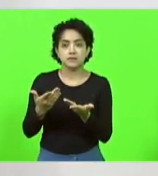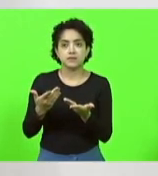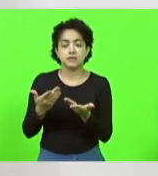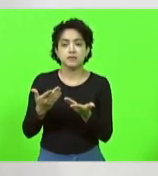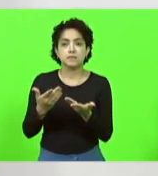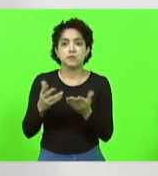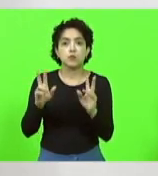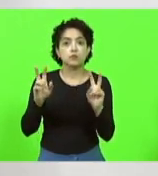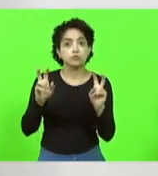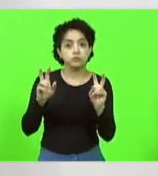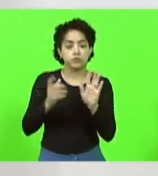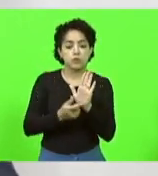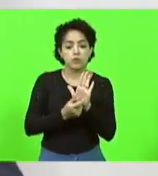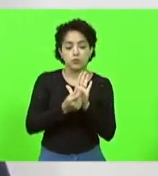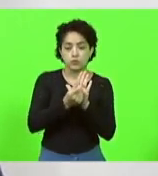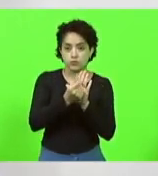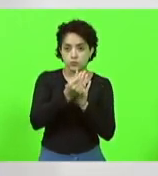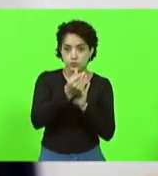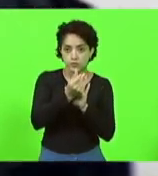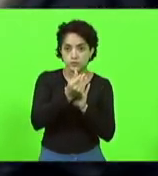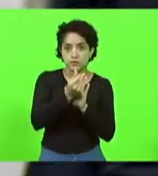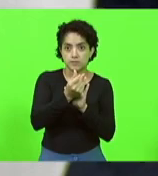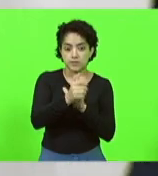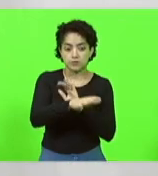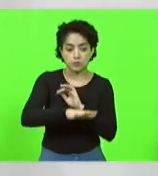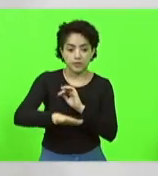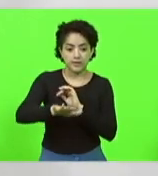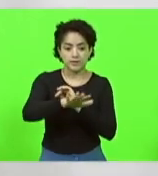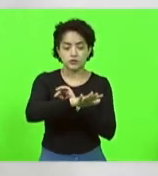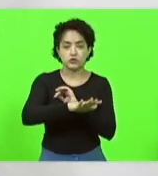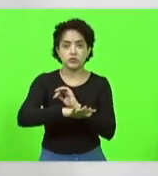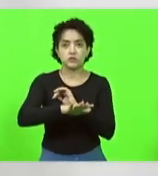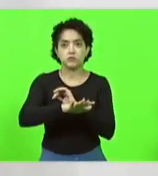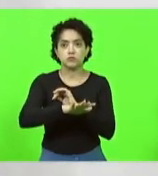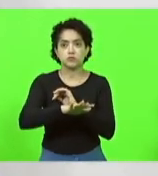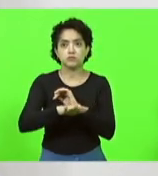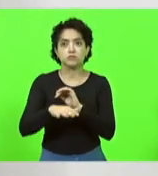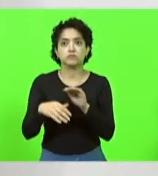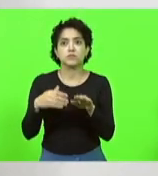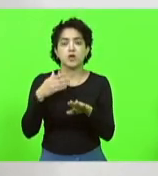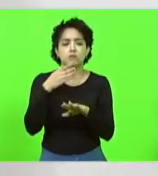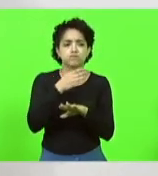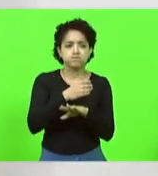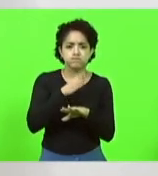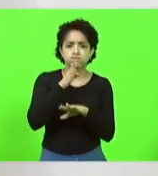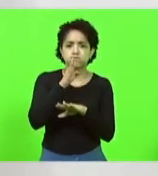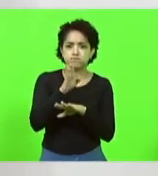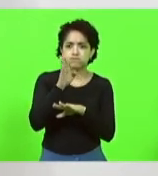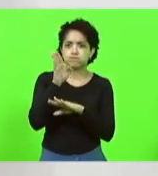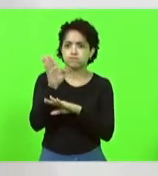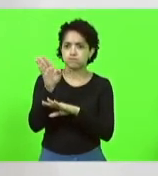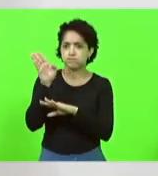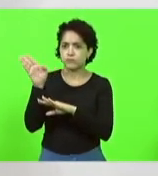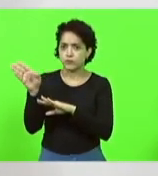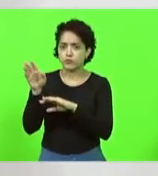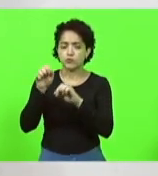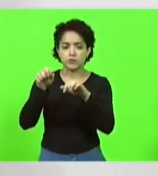orçamento regionalizado. Eu percuri o Estado em várias audiências,